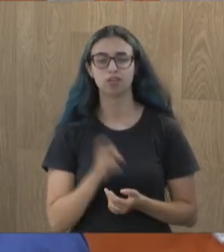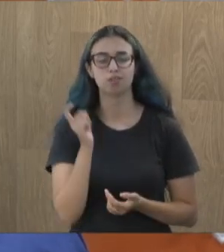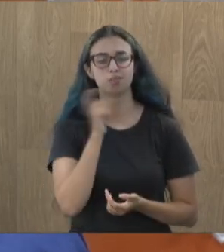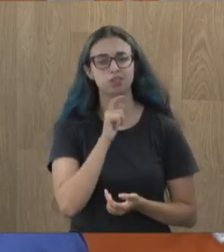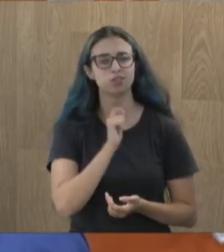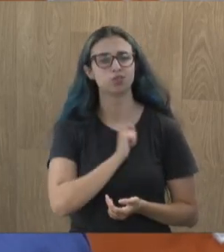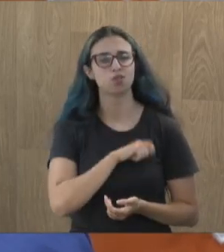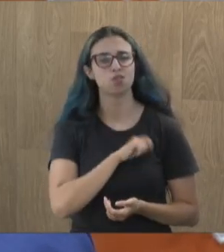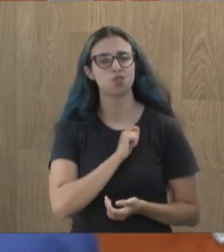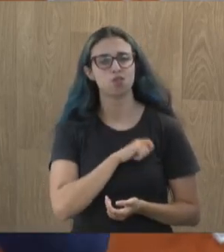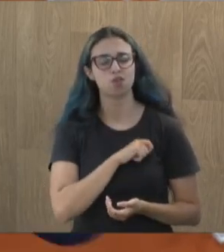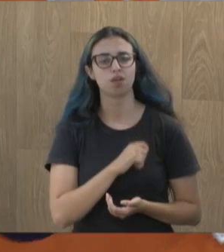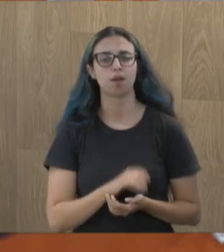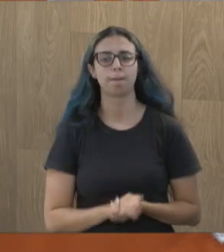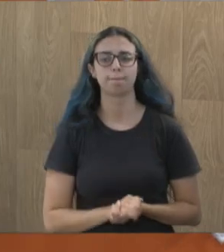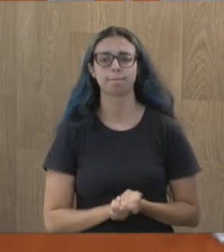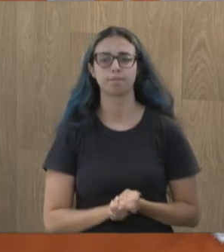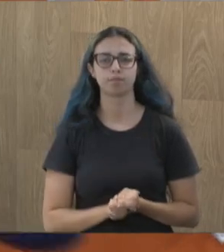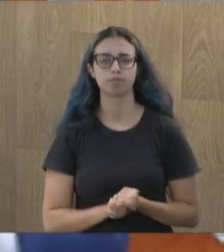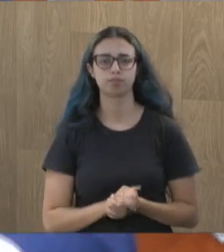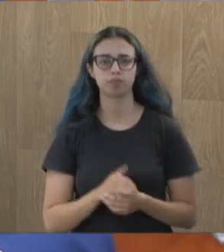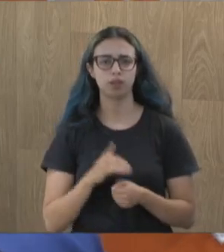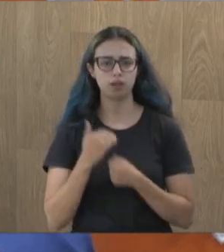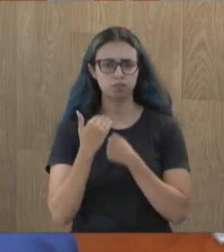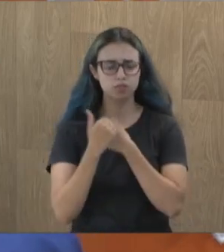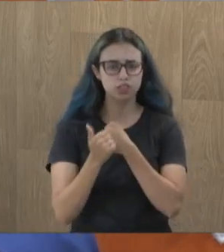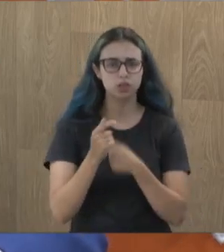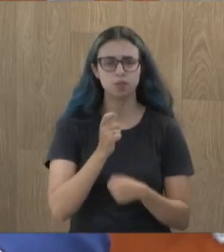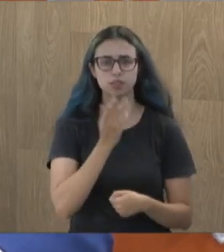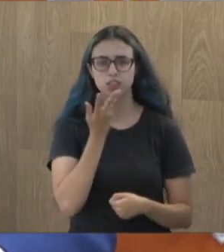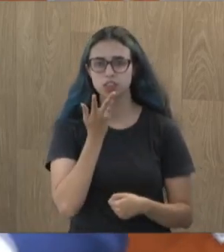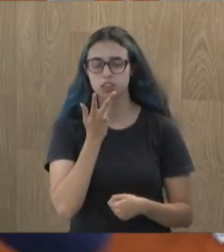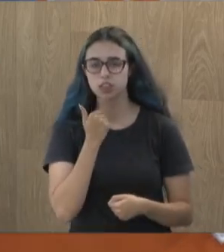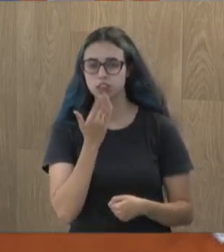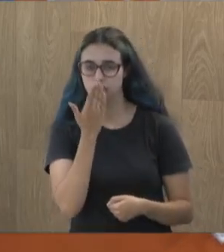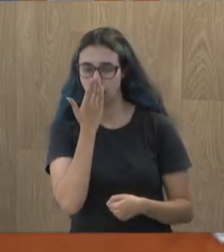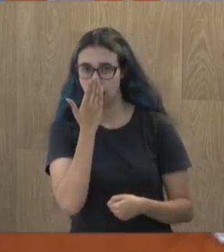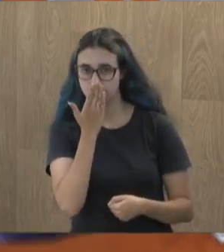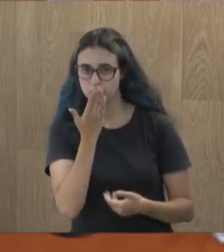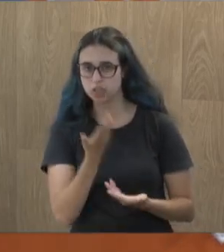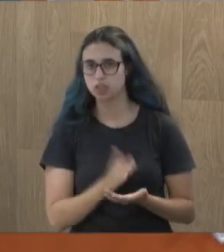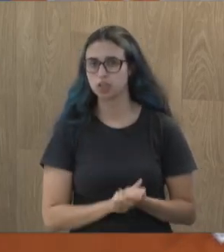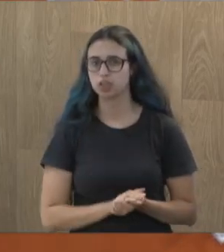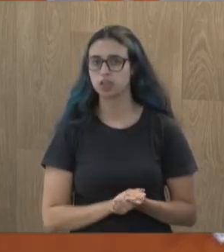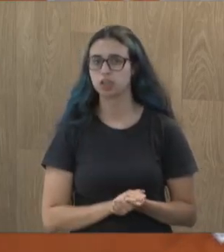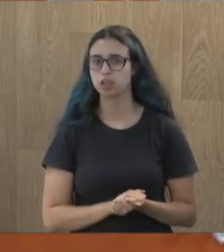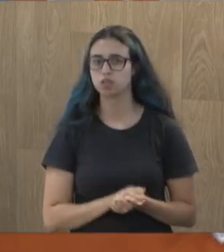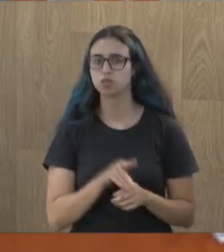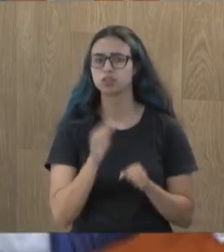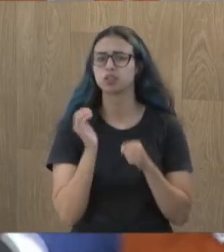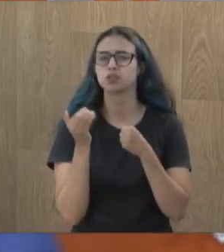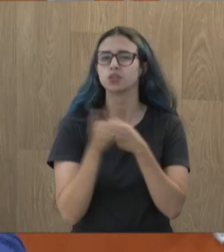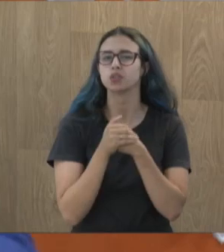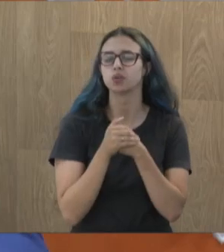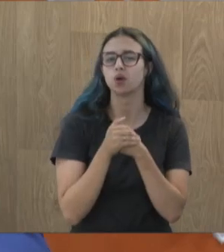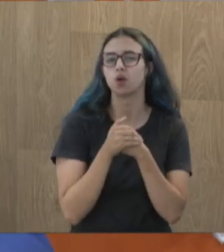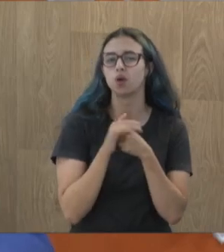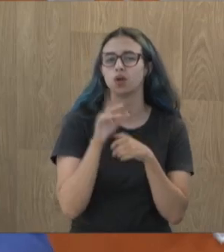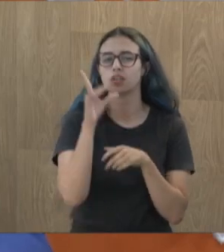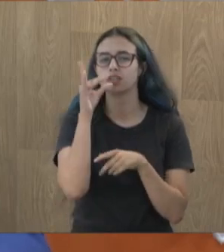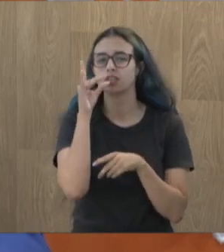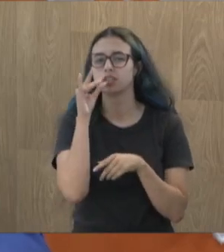covarde. Me chama de moleque pessoalmente, você esconde atrás dessa página desses fakes que você coloca lá.